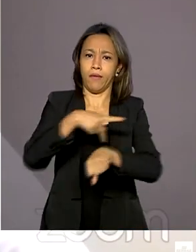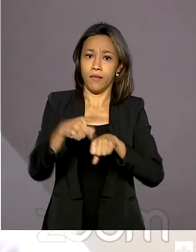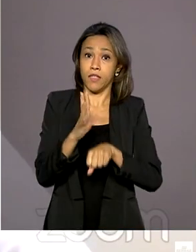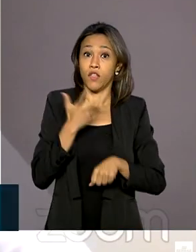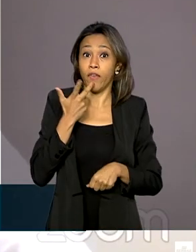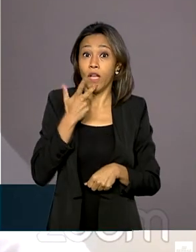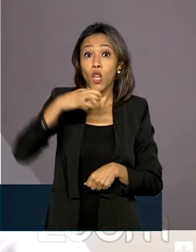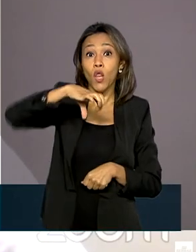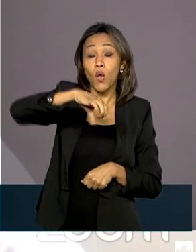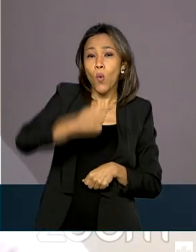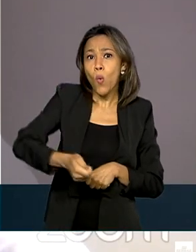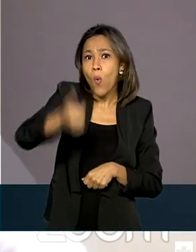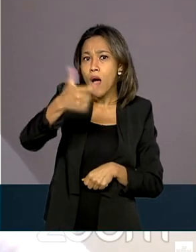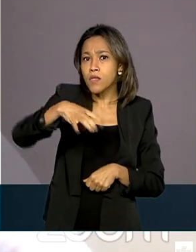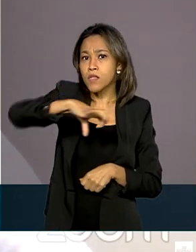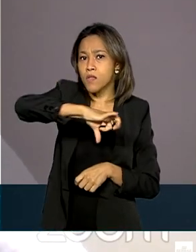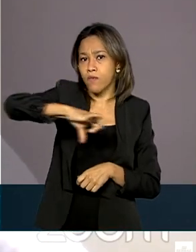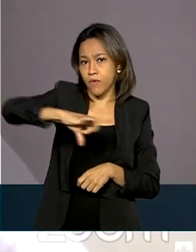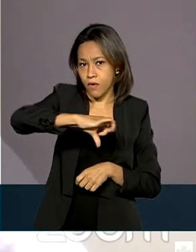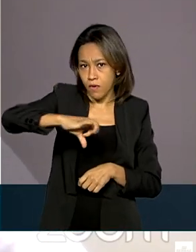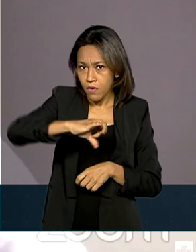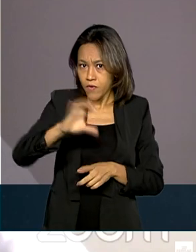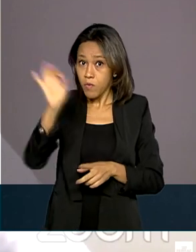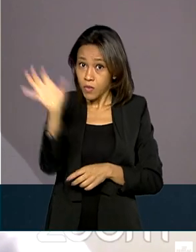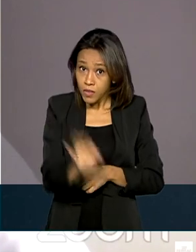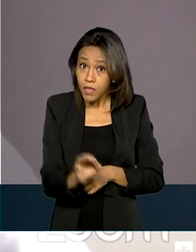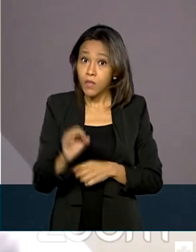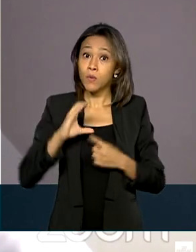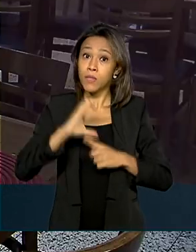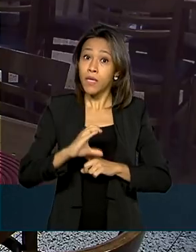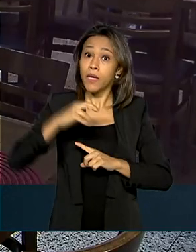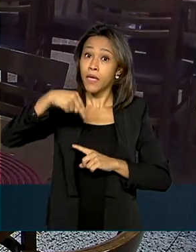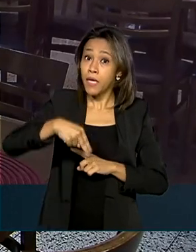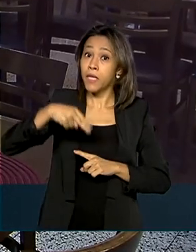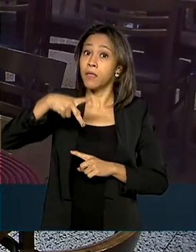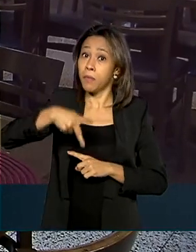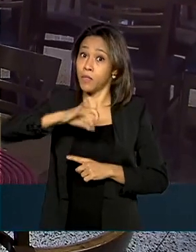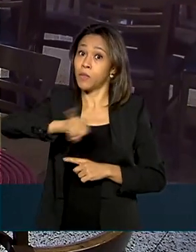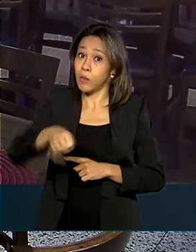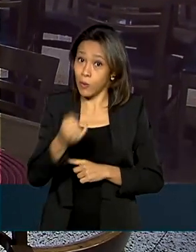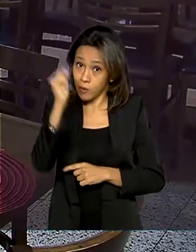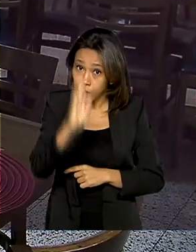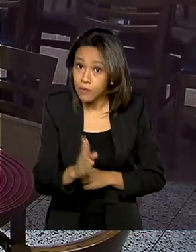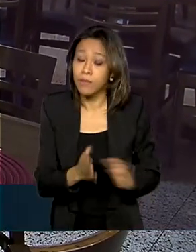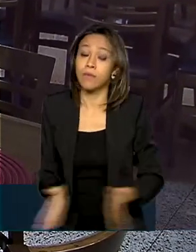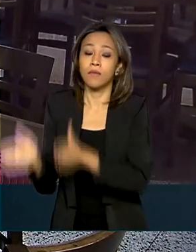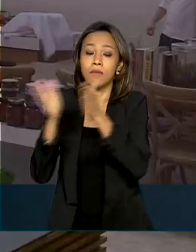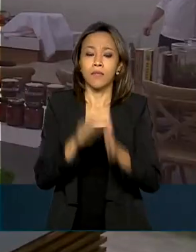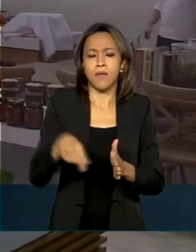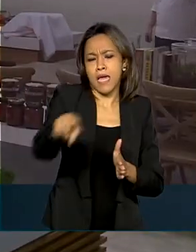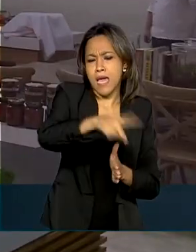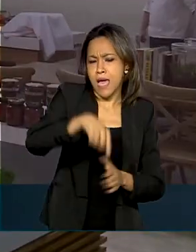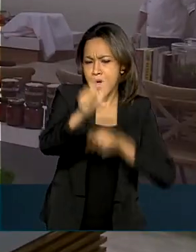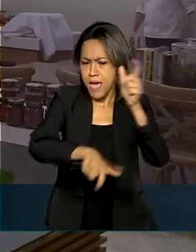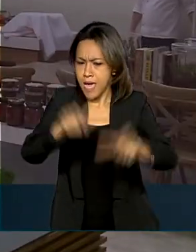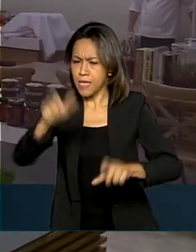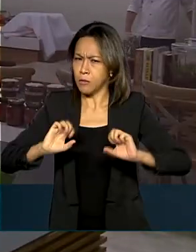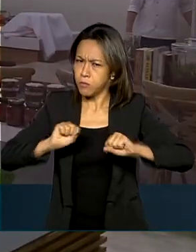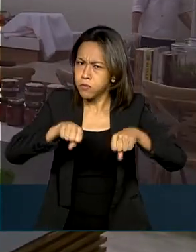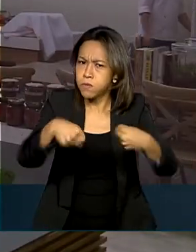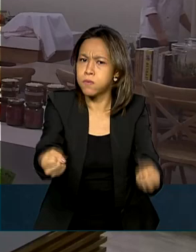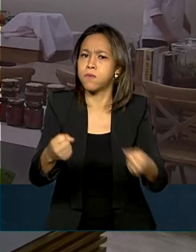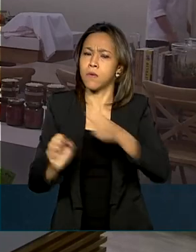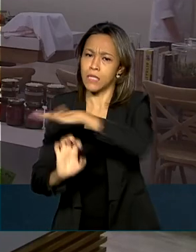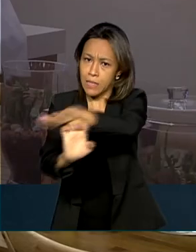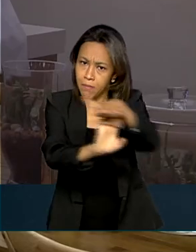98, quase 99% de todos os CNPJs nesse Brasil. A força dessa massa de trabalho e produção de riqueza